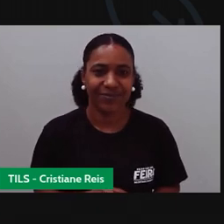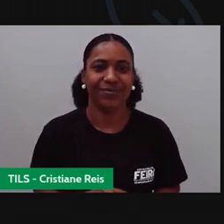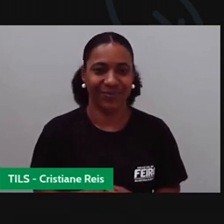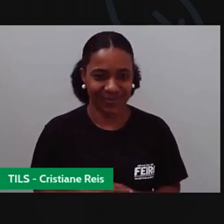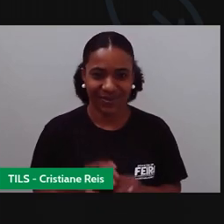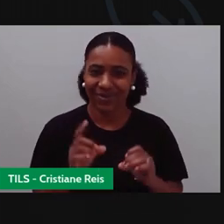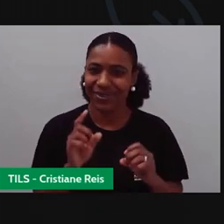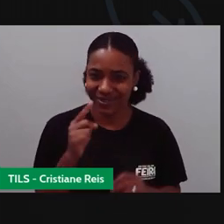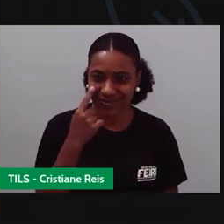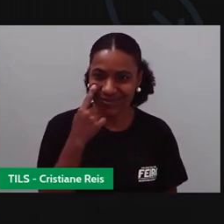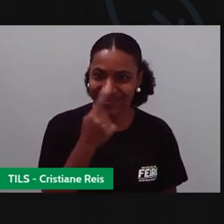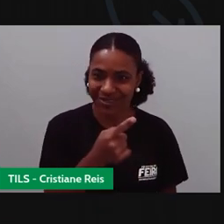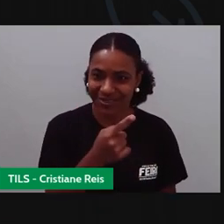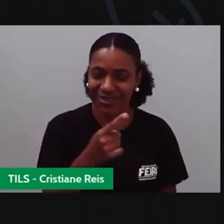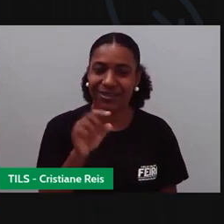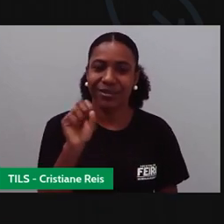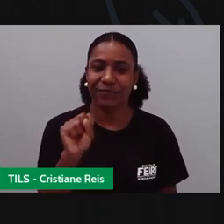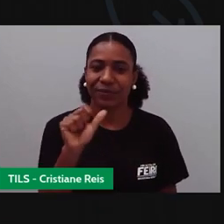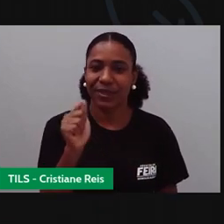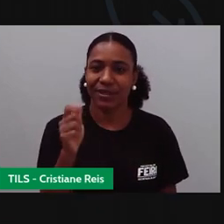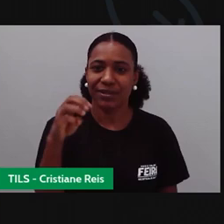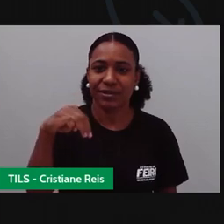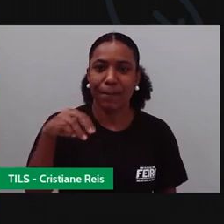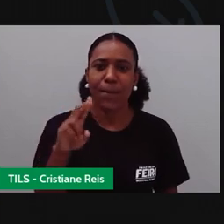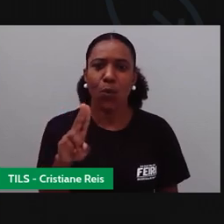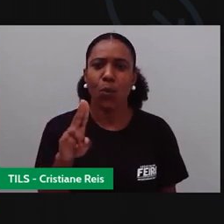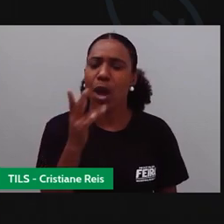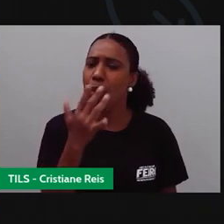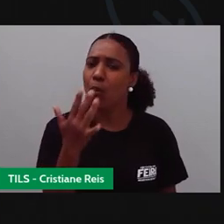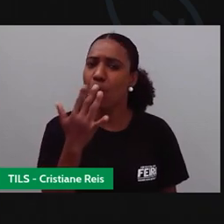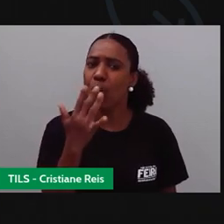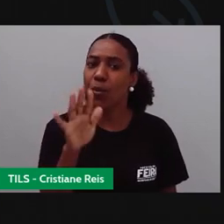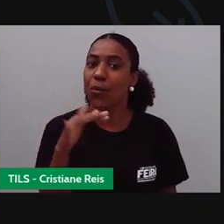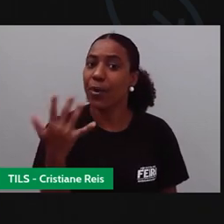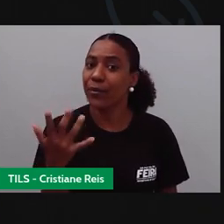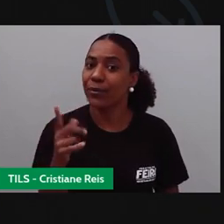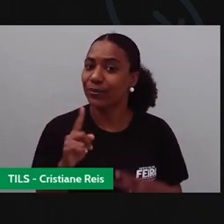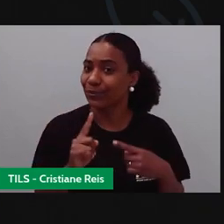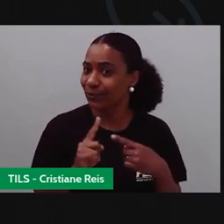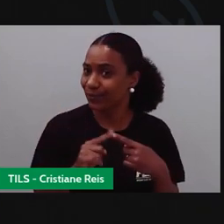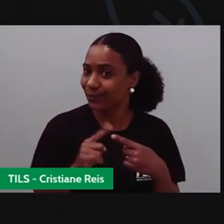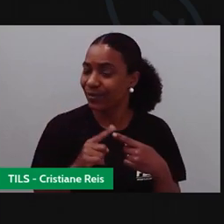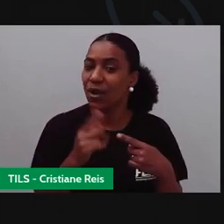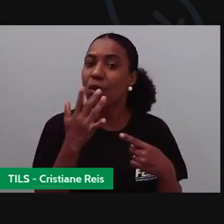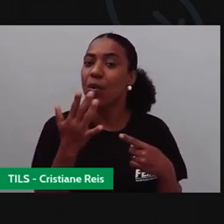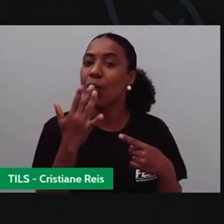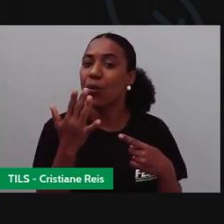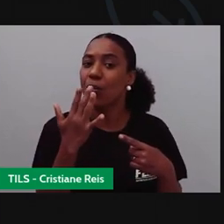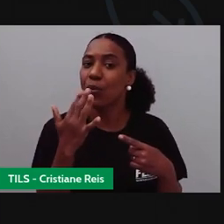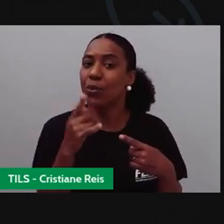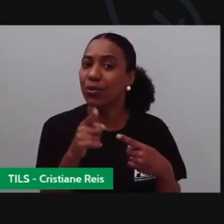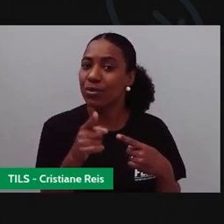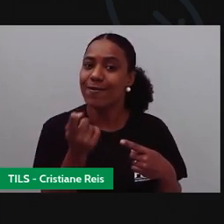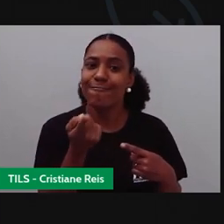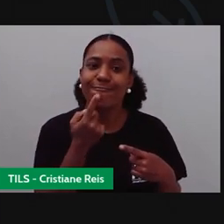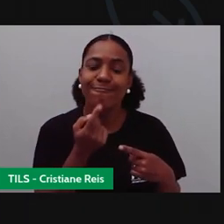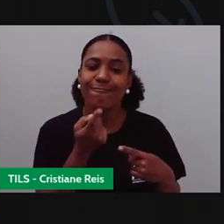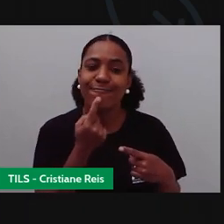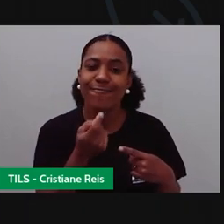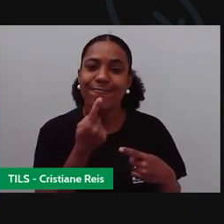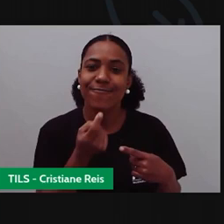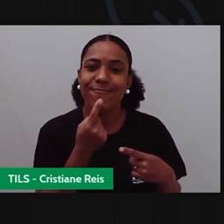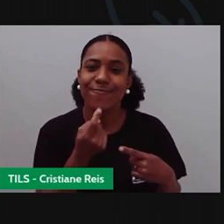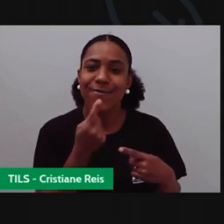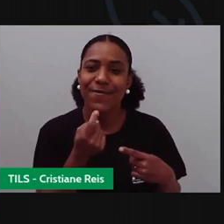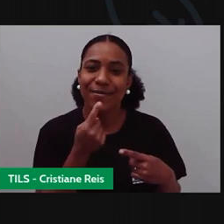SAMU. O que as cores a gente vai utilizar pra SAMU? Ó. Ficou essa? Vermelho. A gente vai